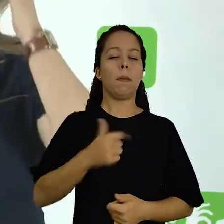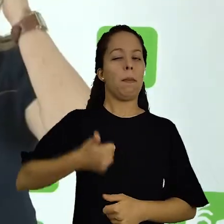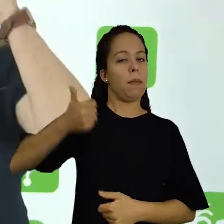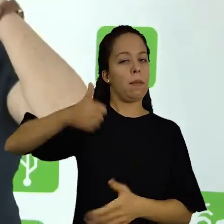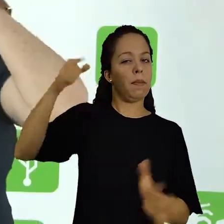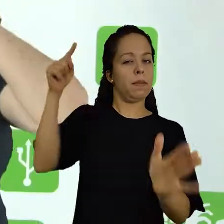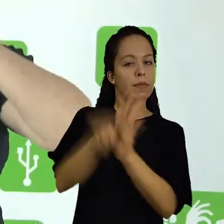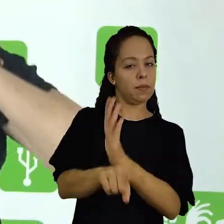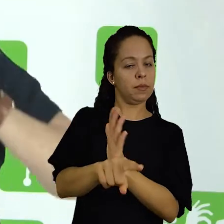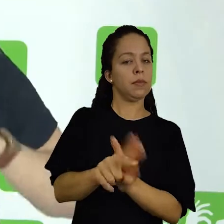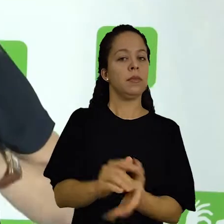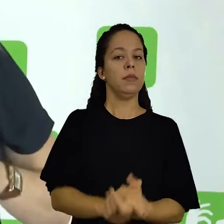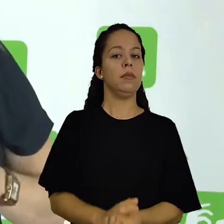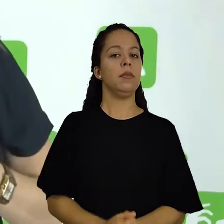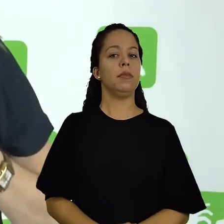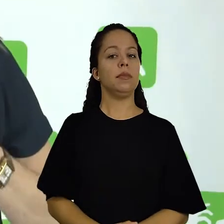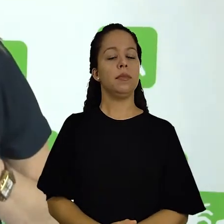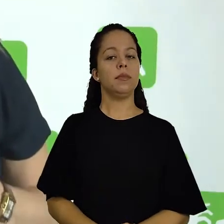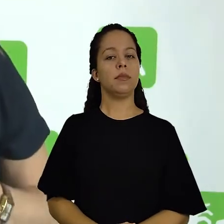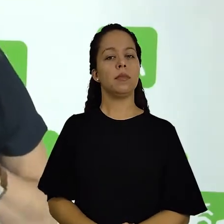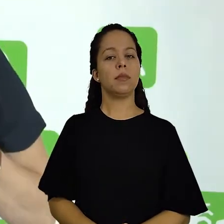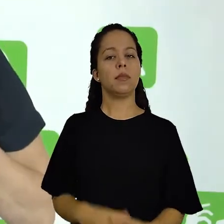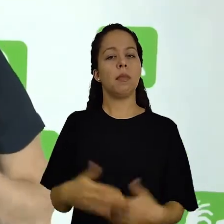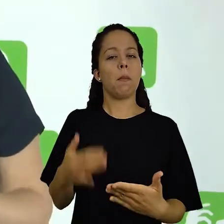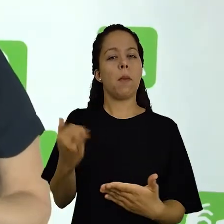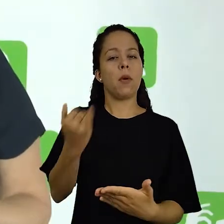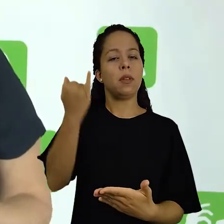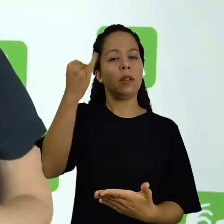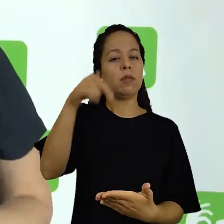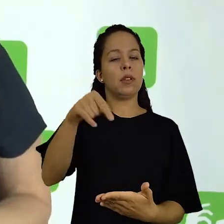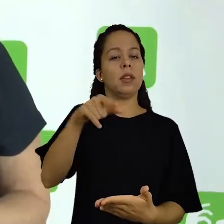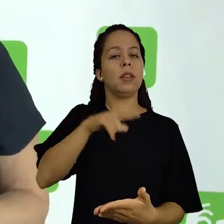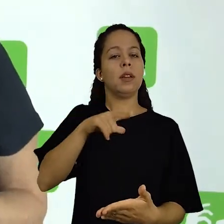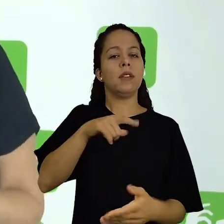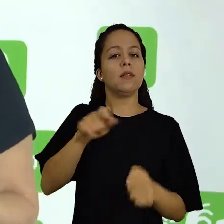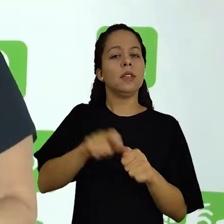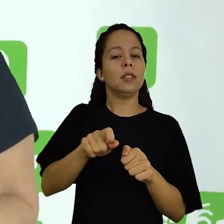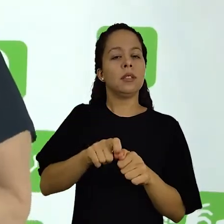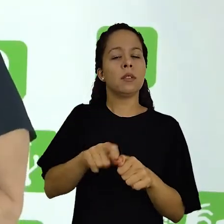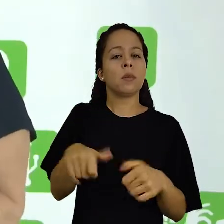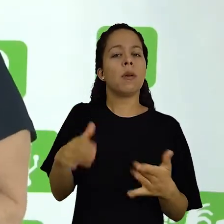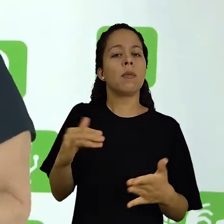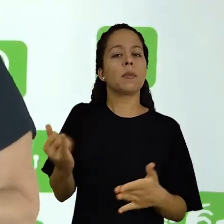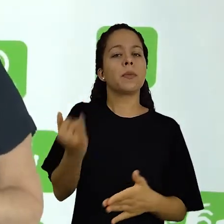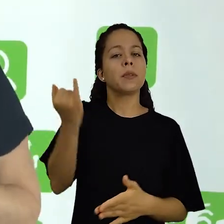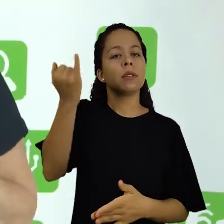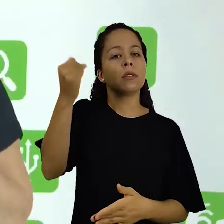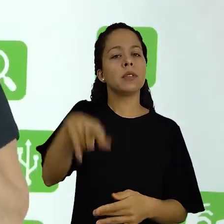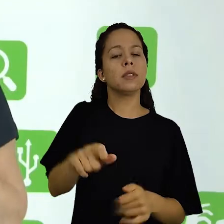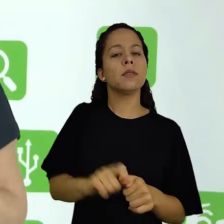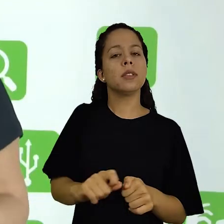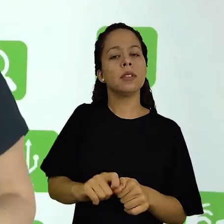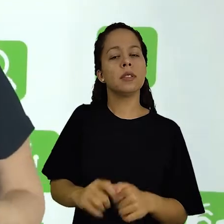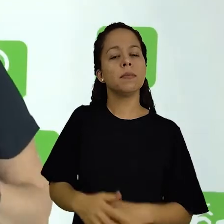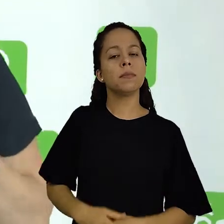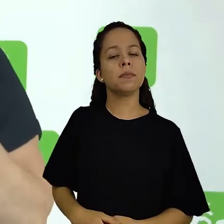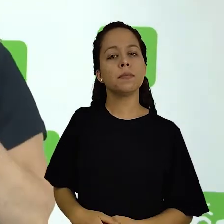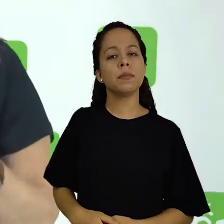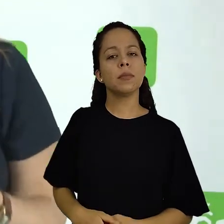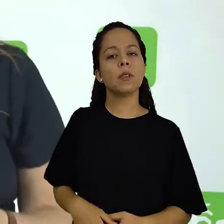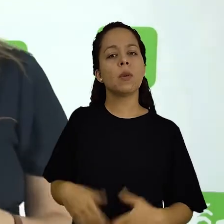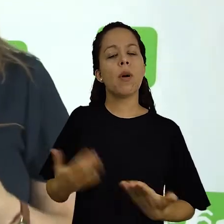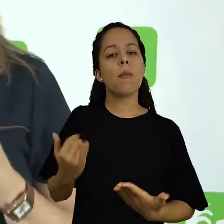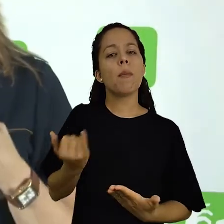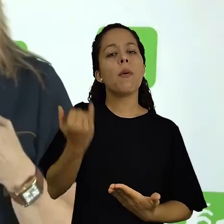a elas. A primeira pergunta é, qual a importância daquilo que você pretende fazer? Qual a importância